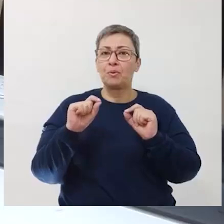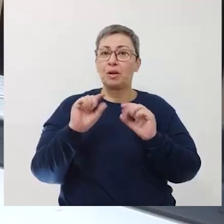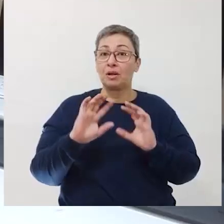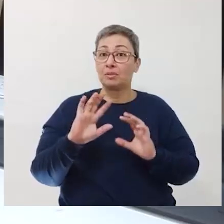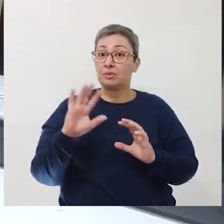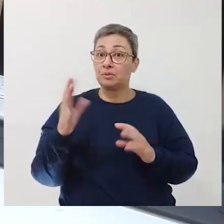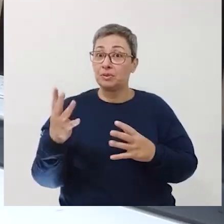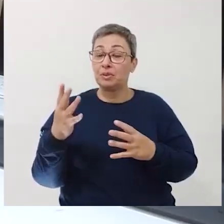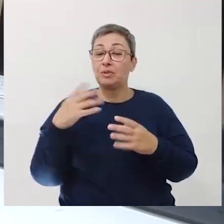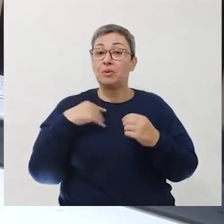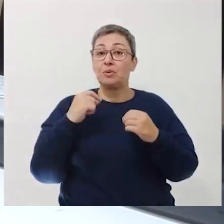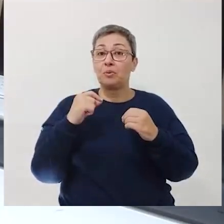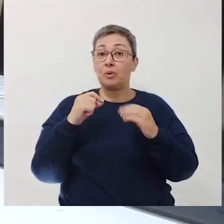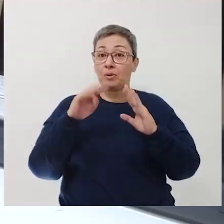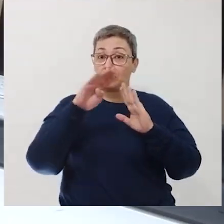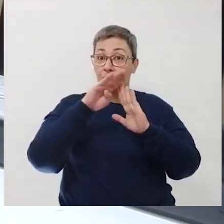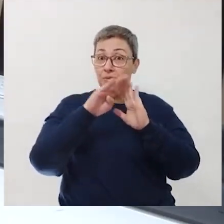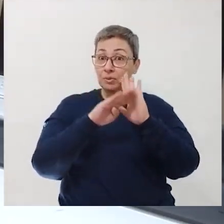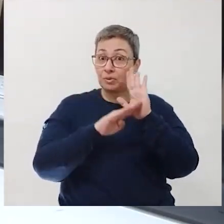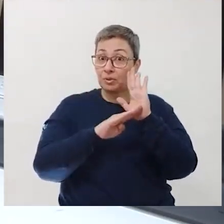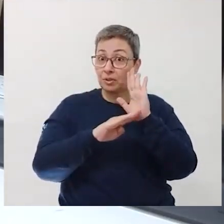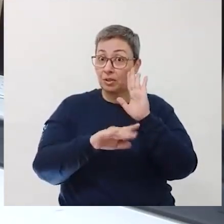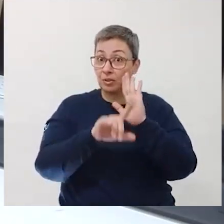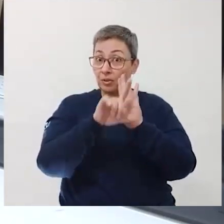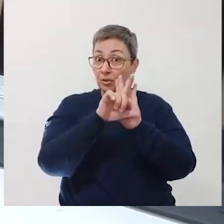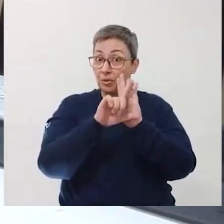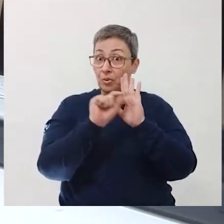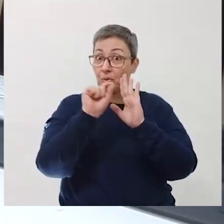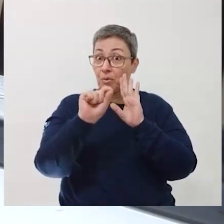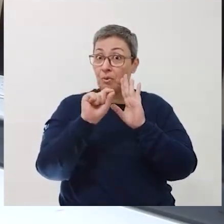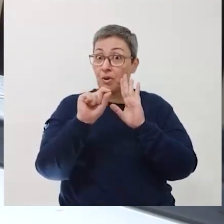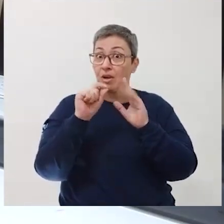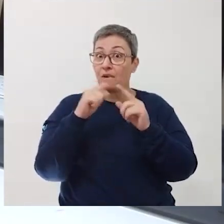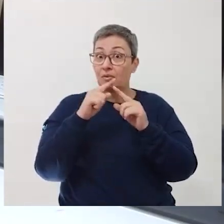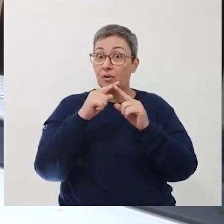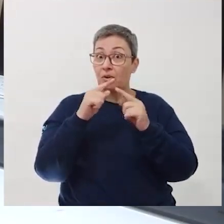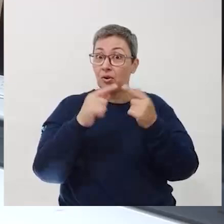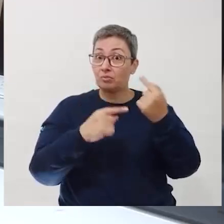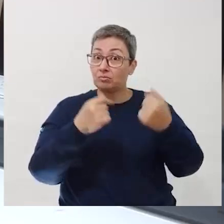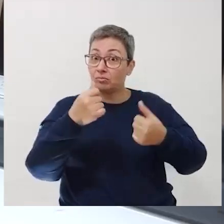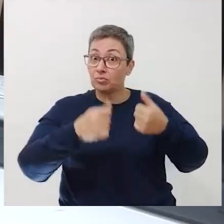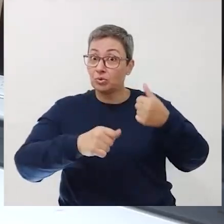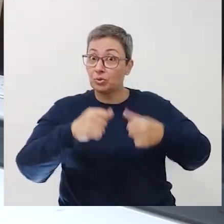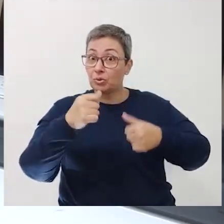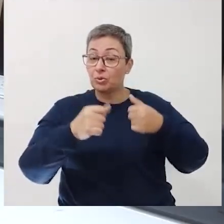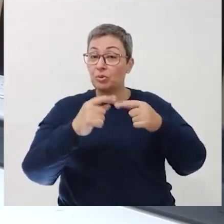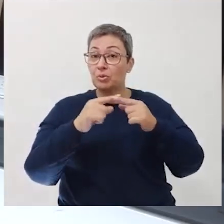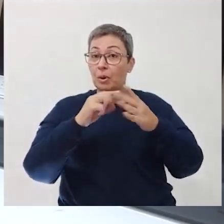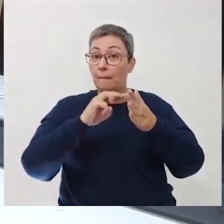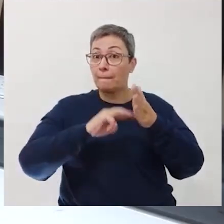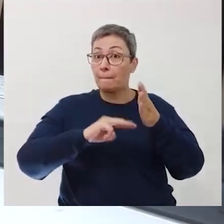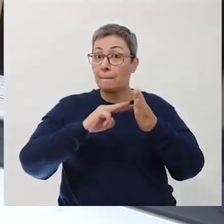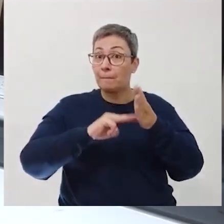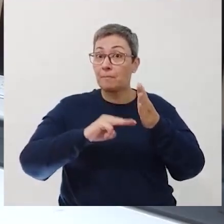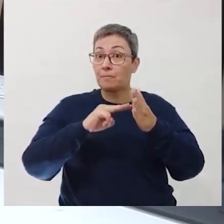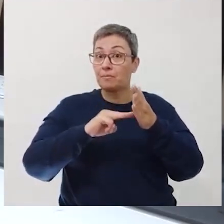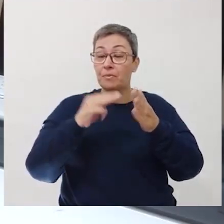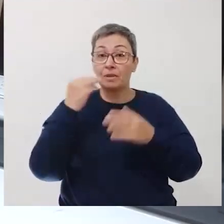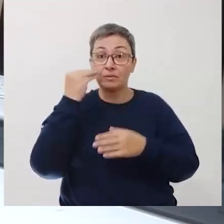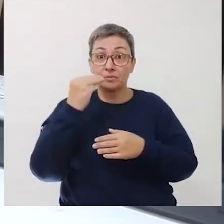fenômenos, obedecendo as leis que foram verificadas por métodos